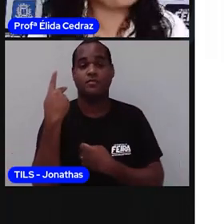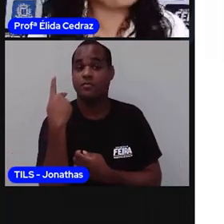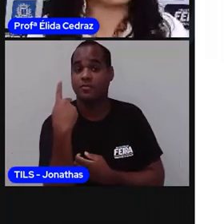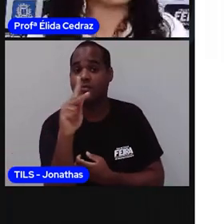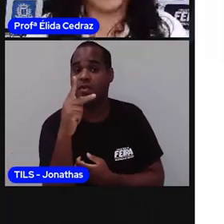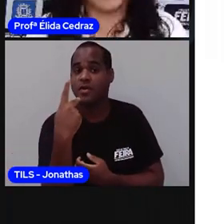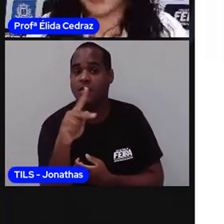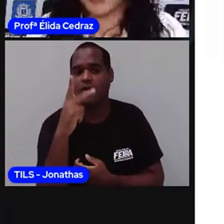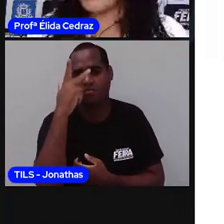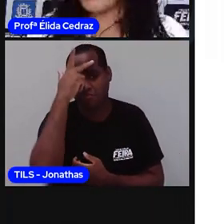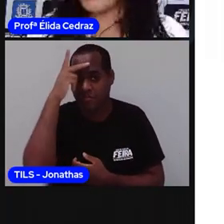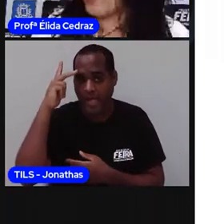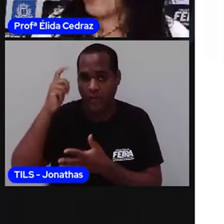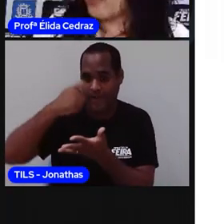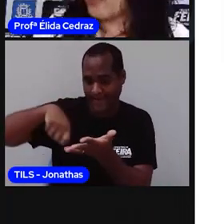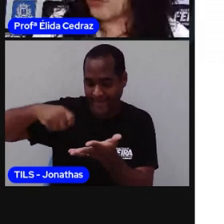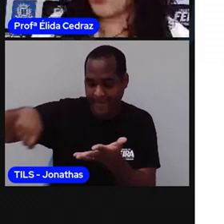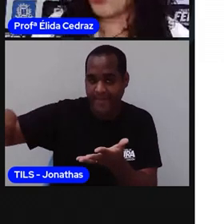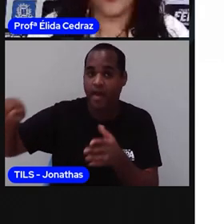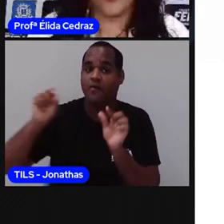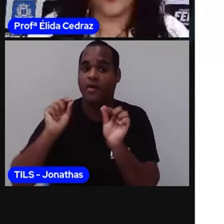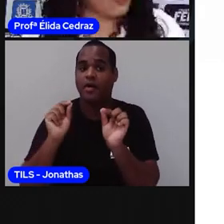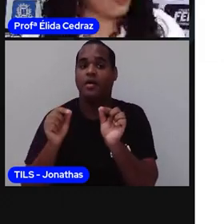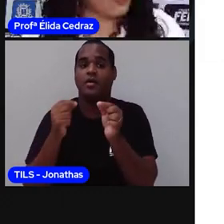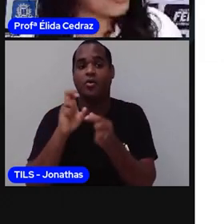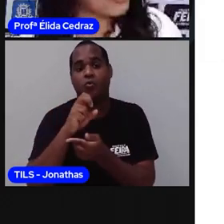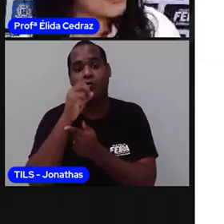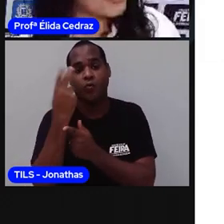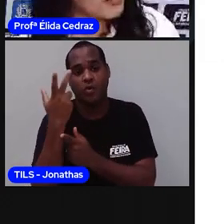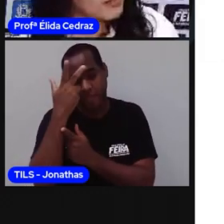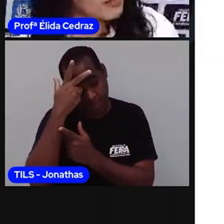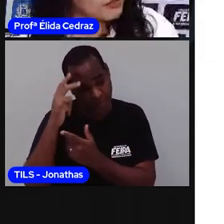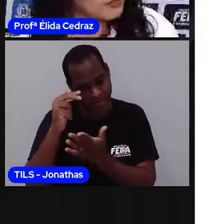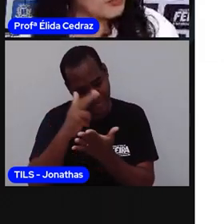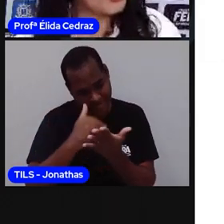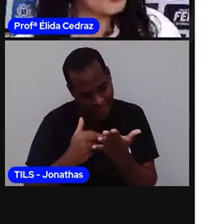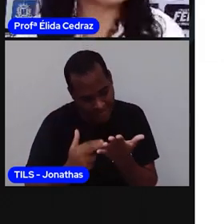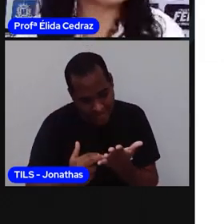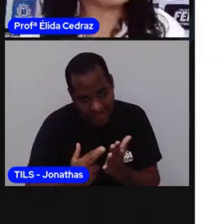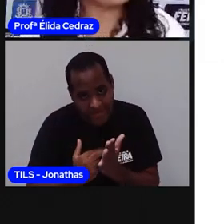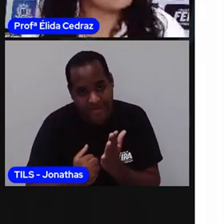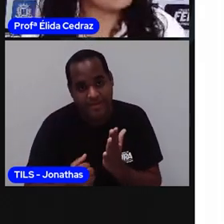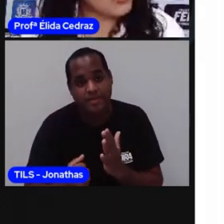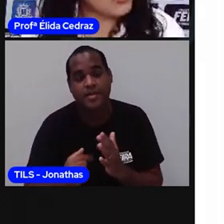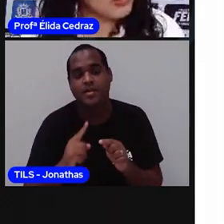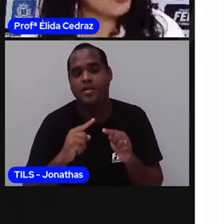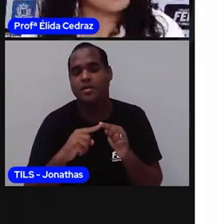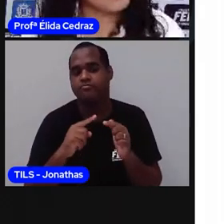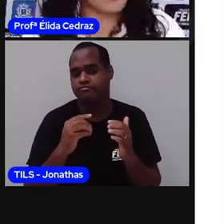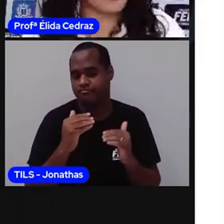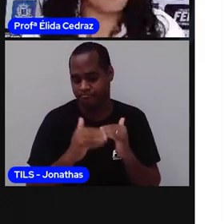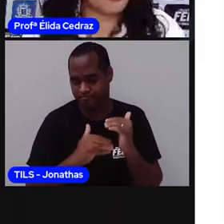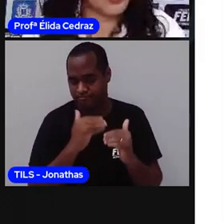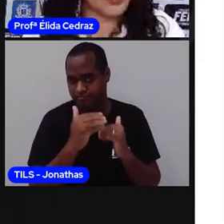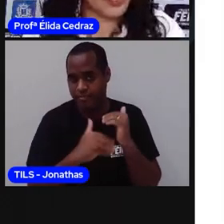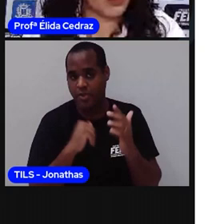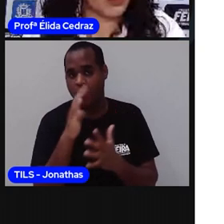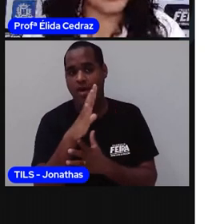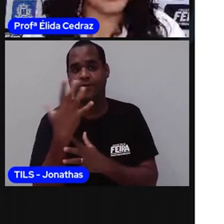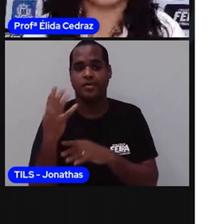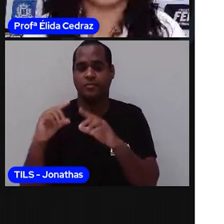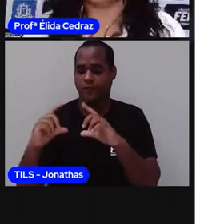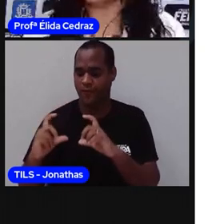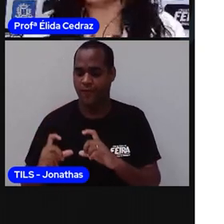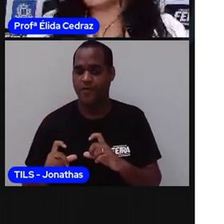nome de quem está escrevendo ou desenhando. Na construção de uma árvore genealógica.